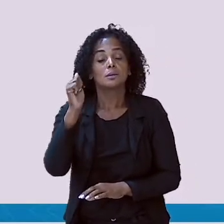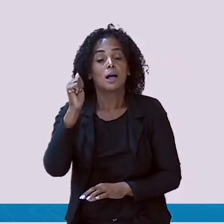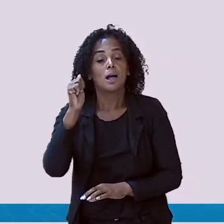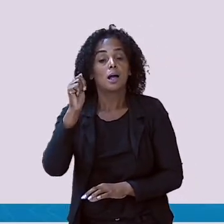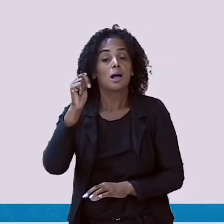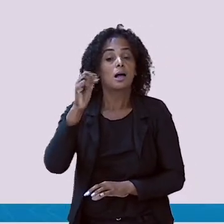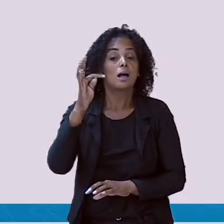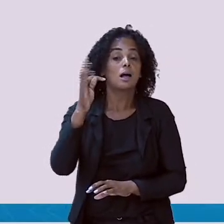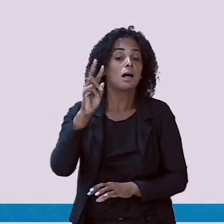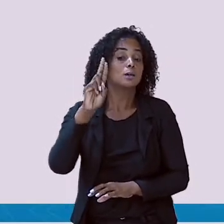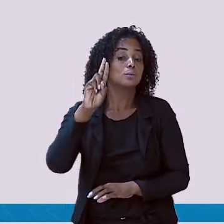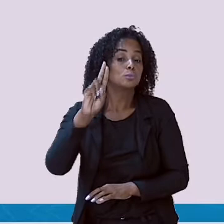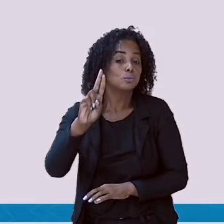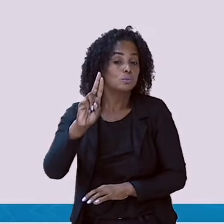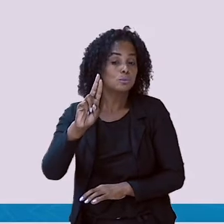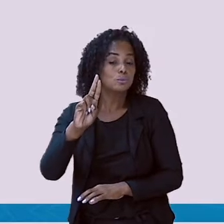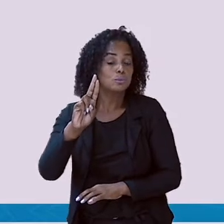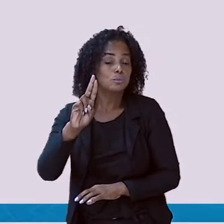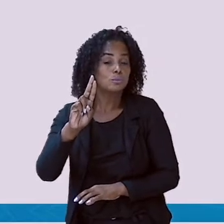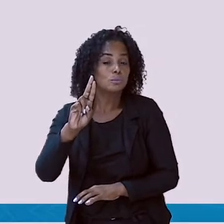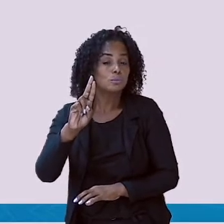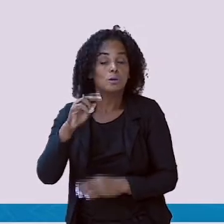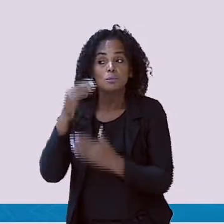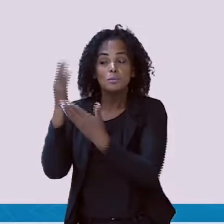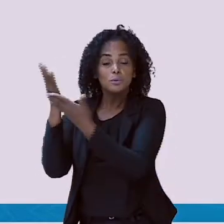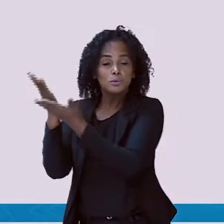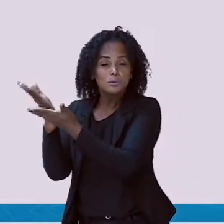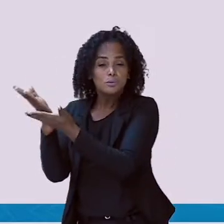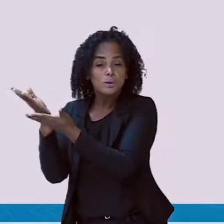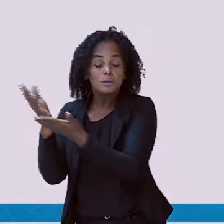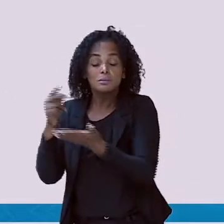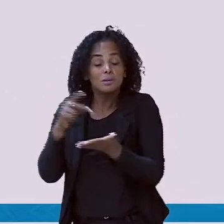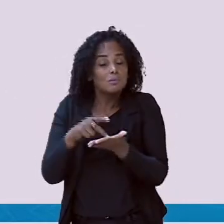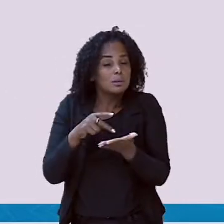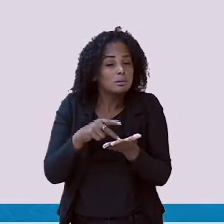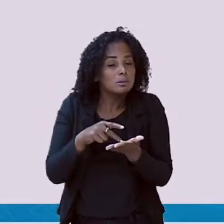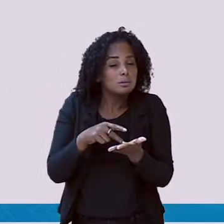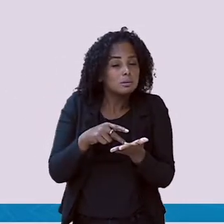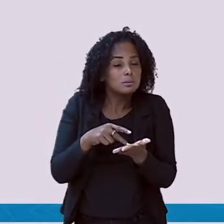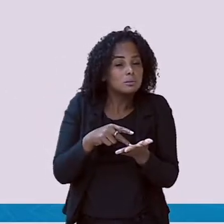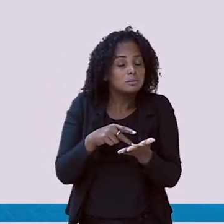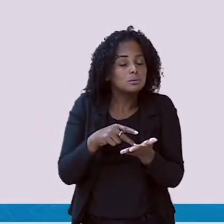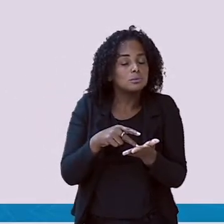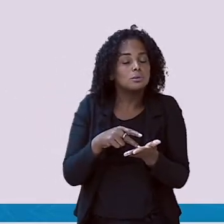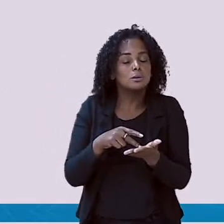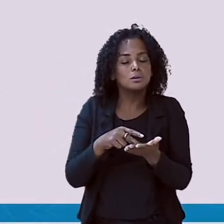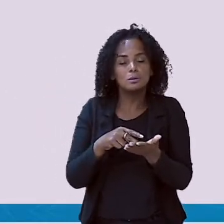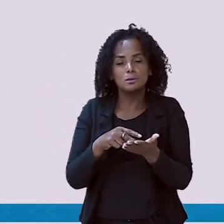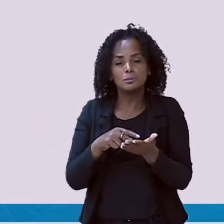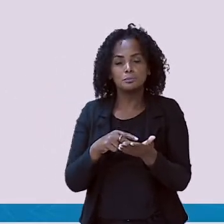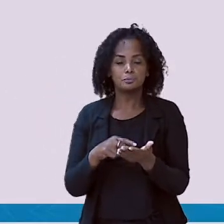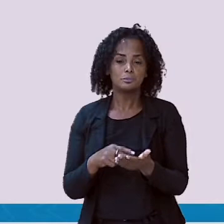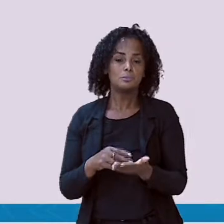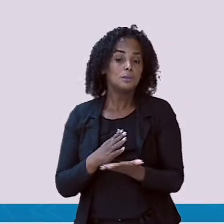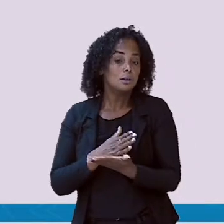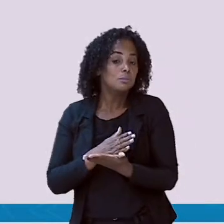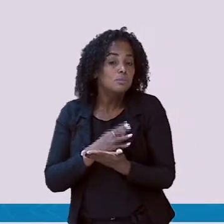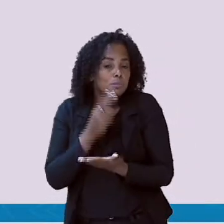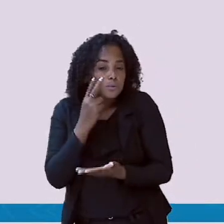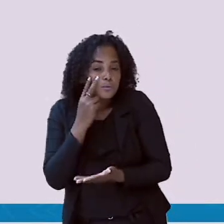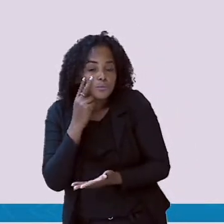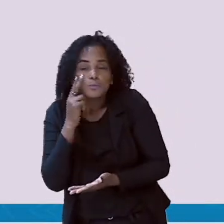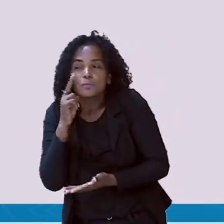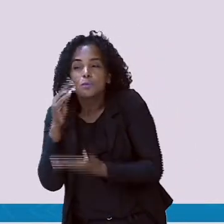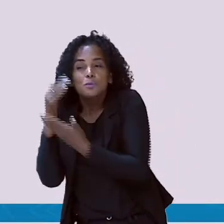Viram só? Vamos conferir se realmente a palavra tatu começa com a letra T? Olha